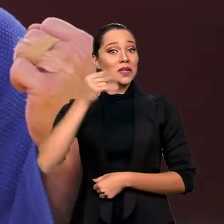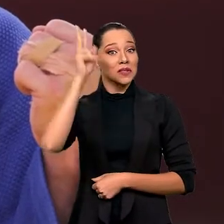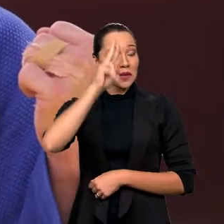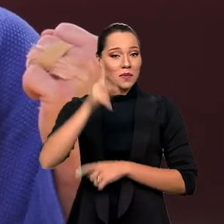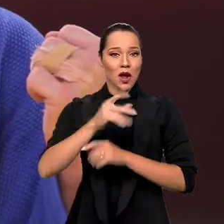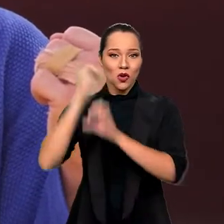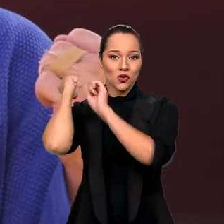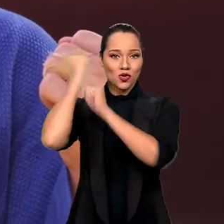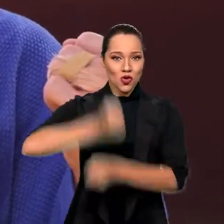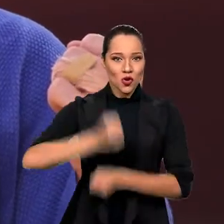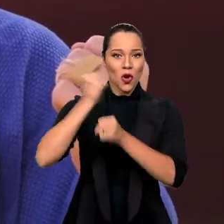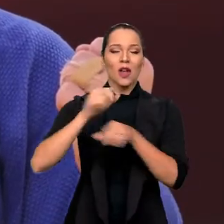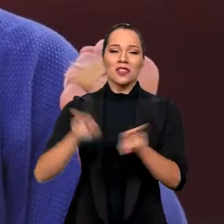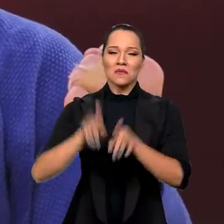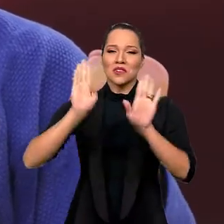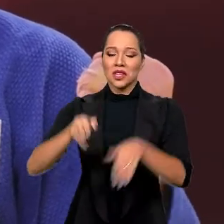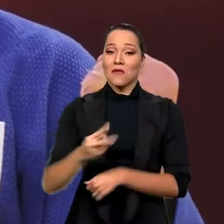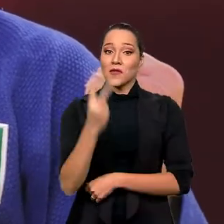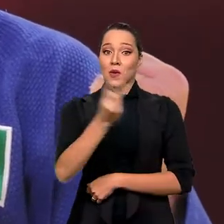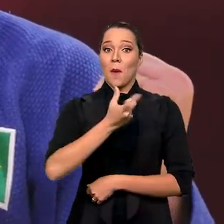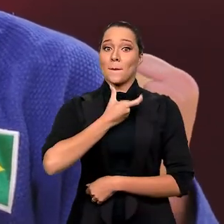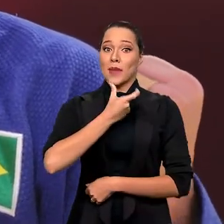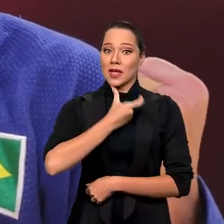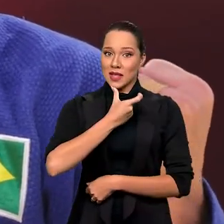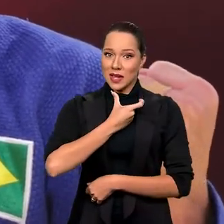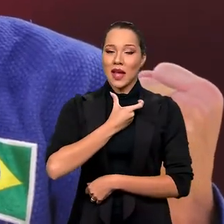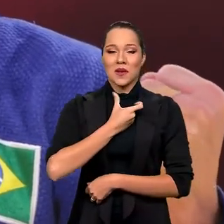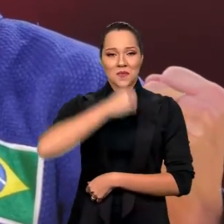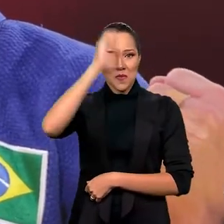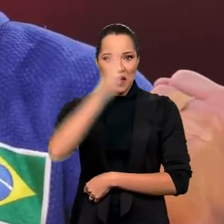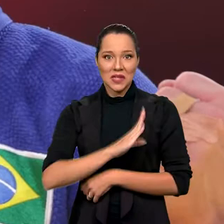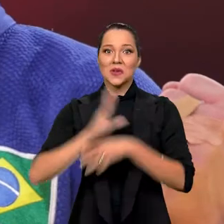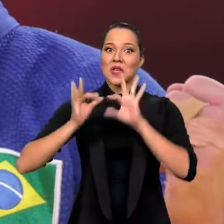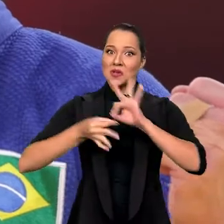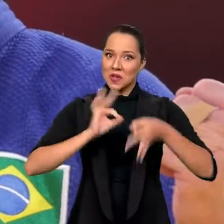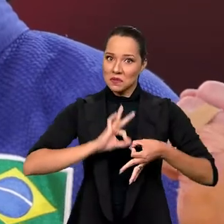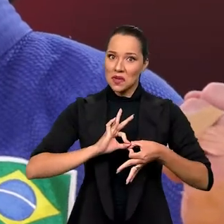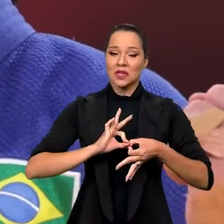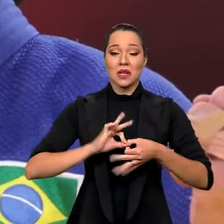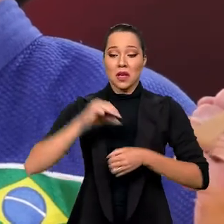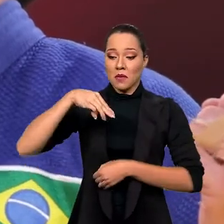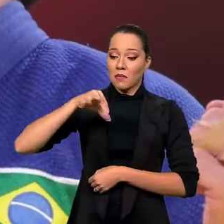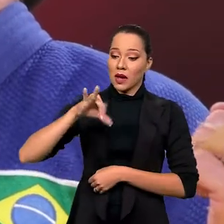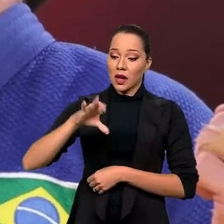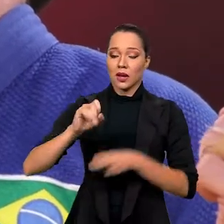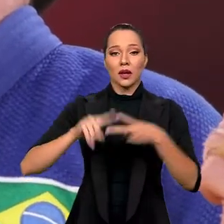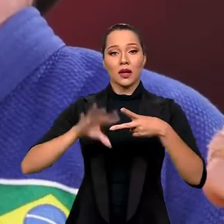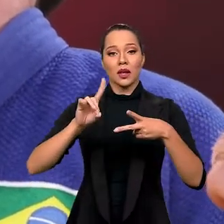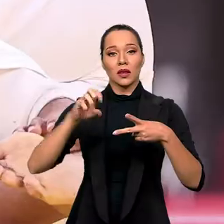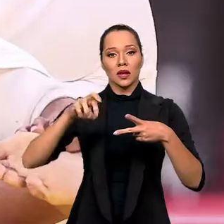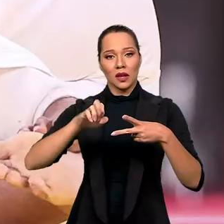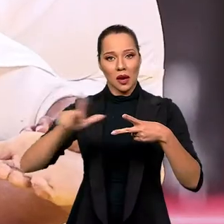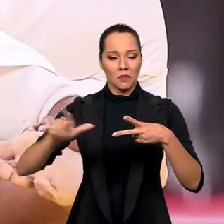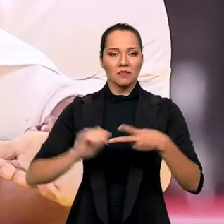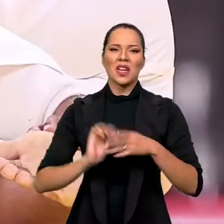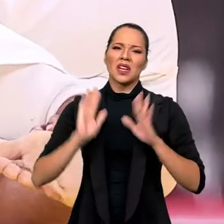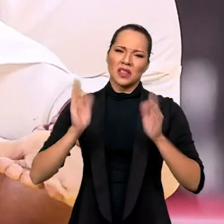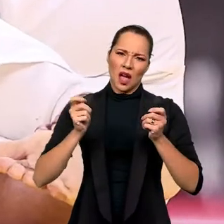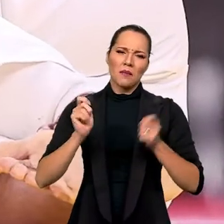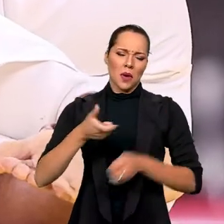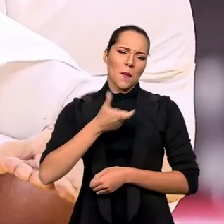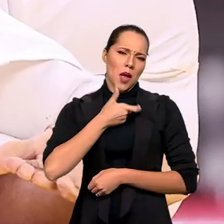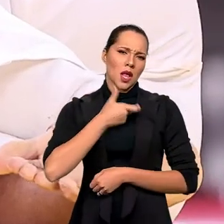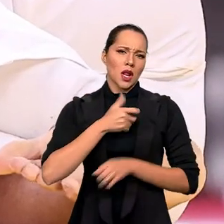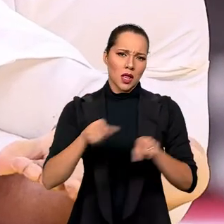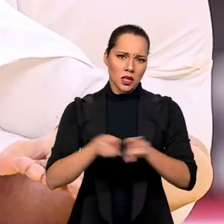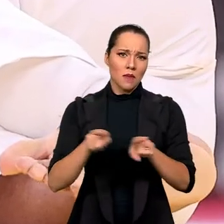lembrar que o judô já rendeu duas medalhas para o Brasil nessas Olimpíadas, com a Mayra e o Daniel. A gente tinha tudo pra